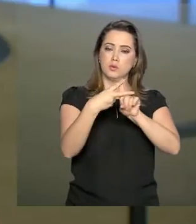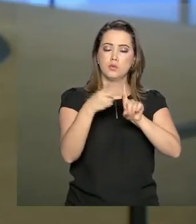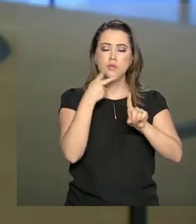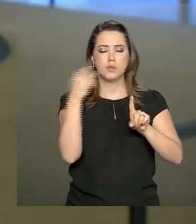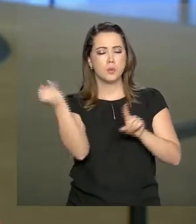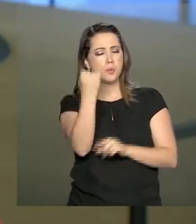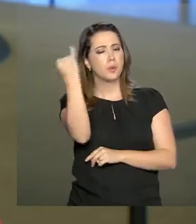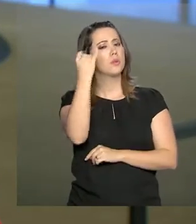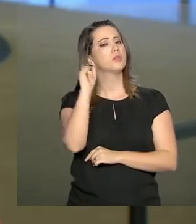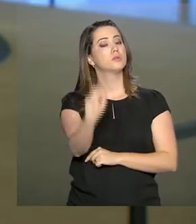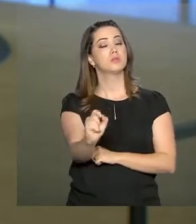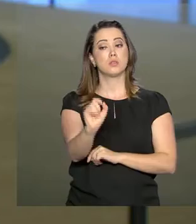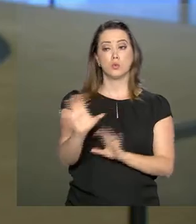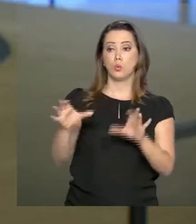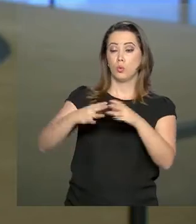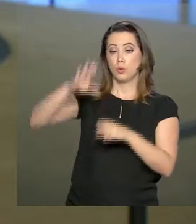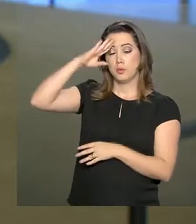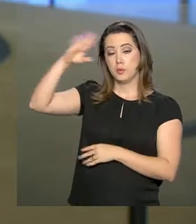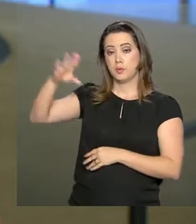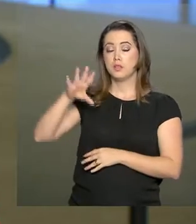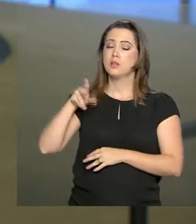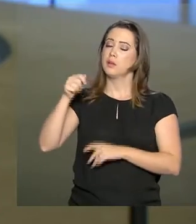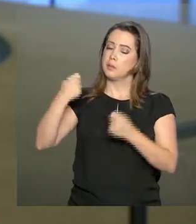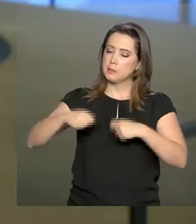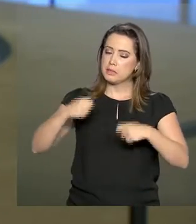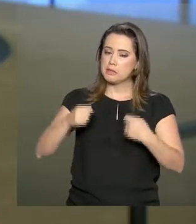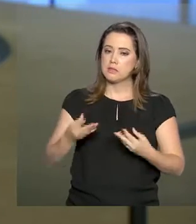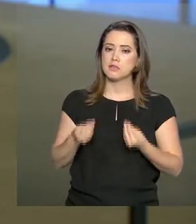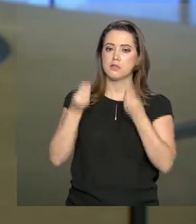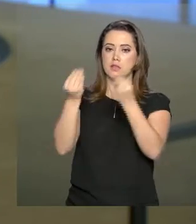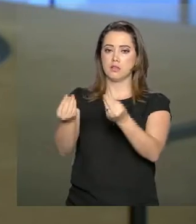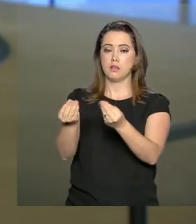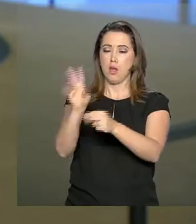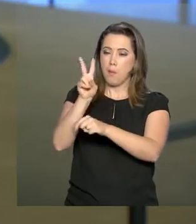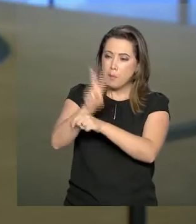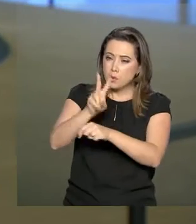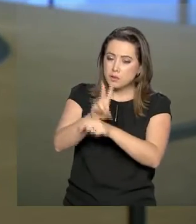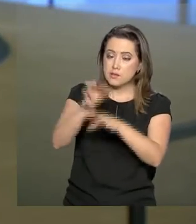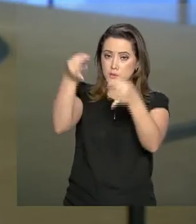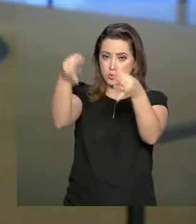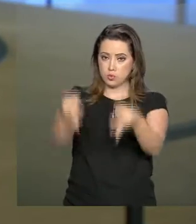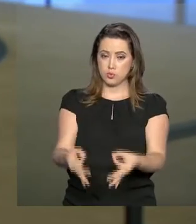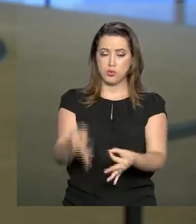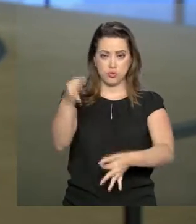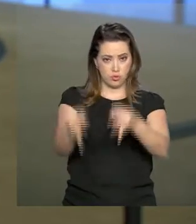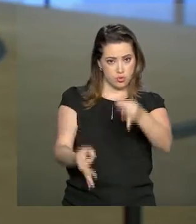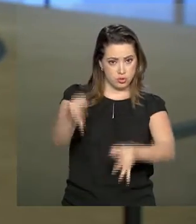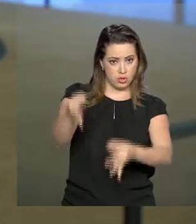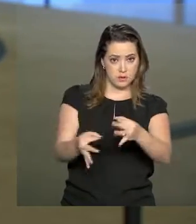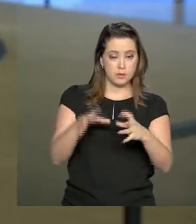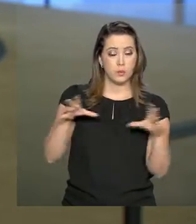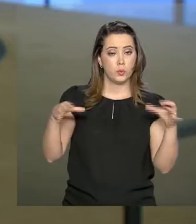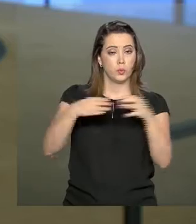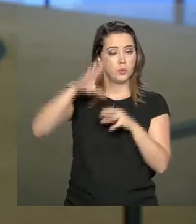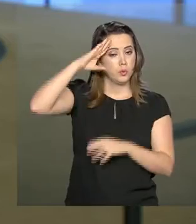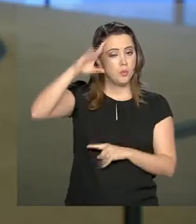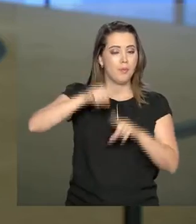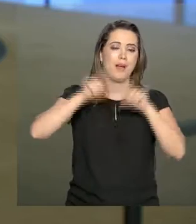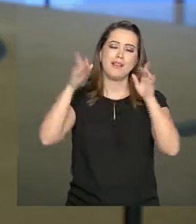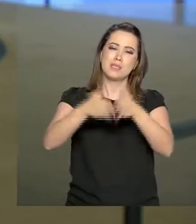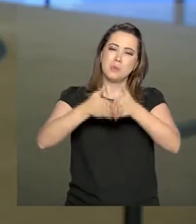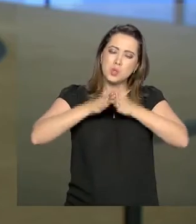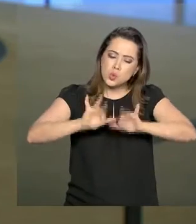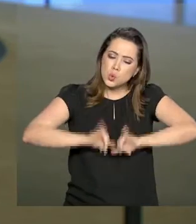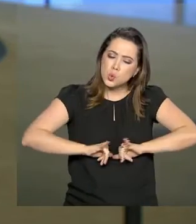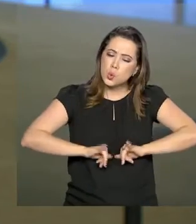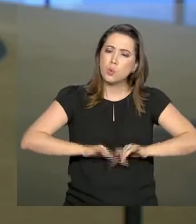ressaltou aos militares que vai garantir retaguarda jurídica para as Forças Armadas, mas pediu